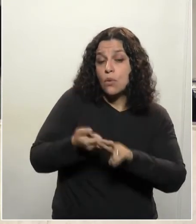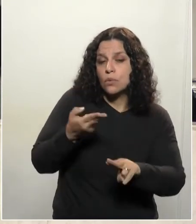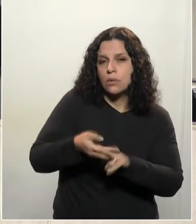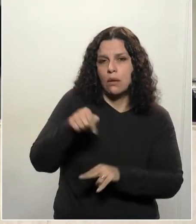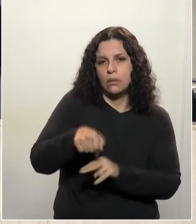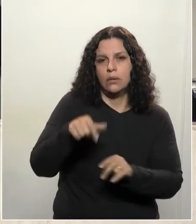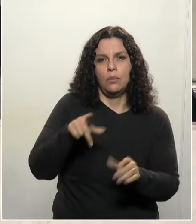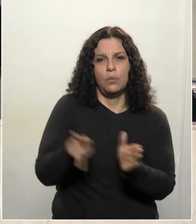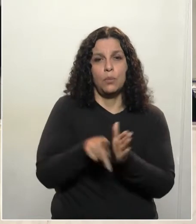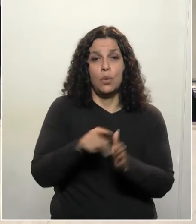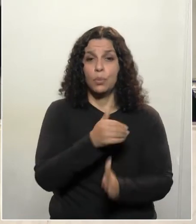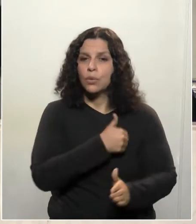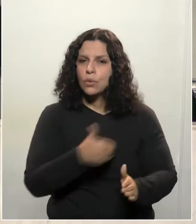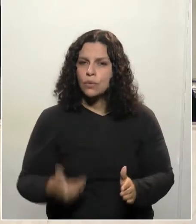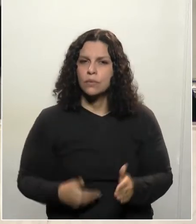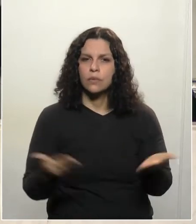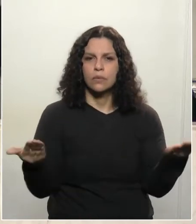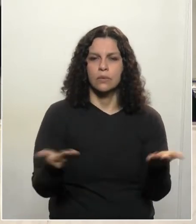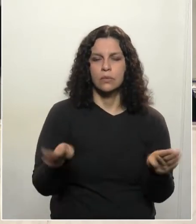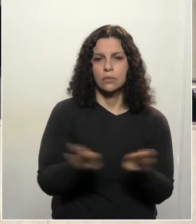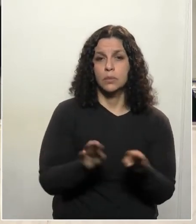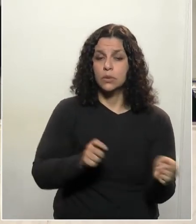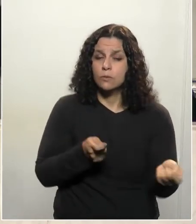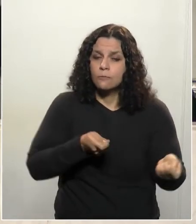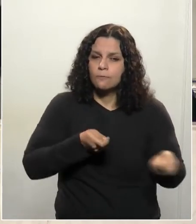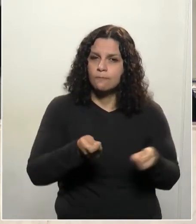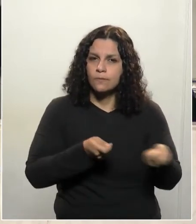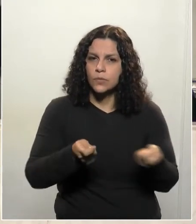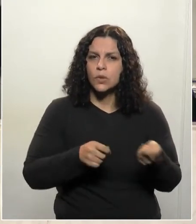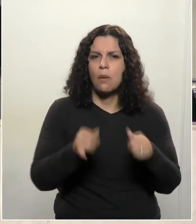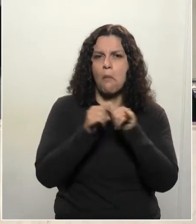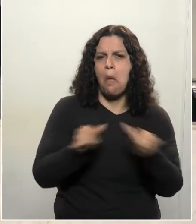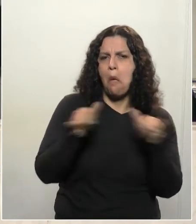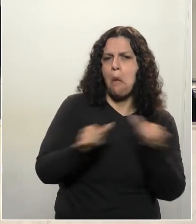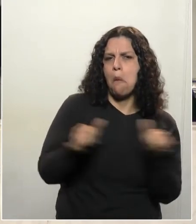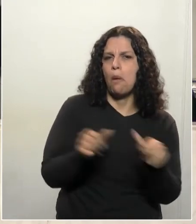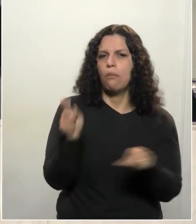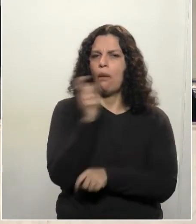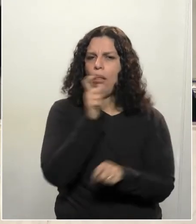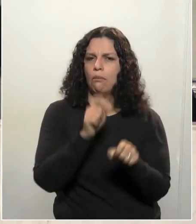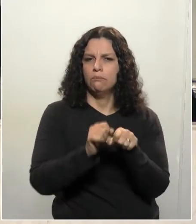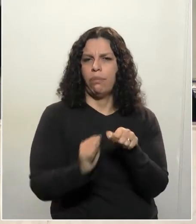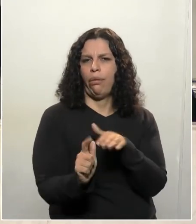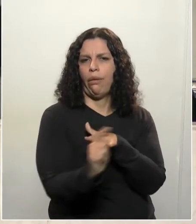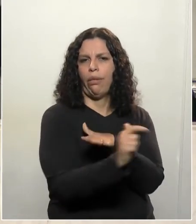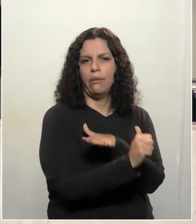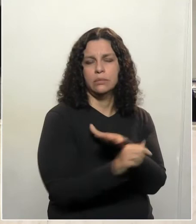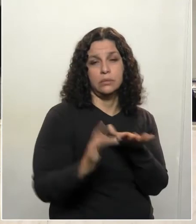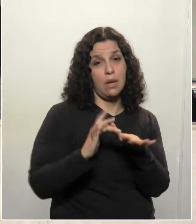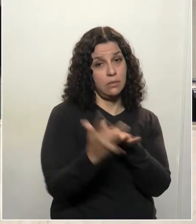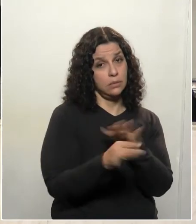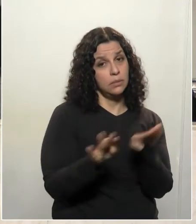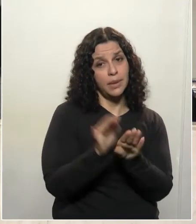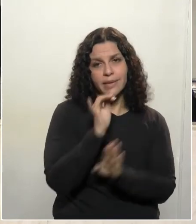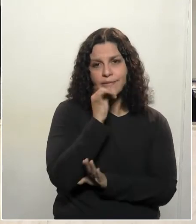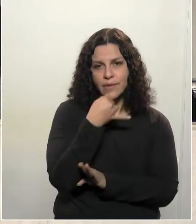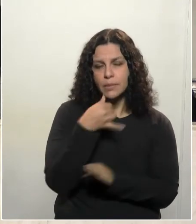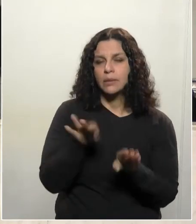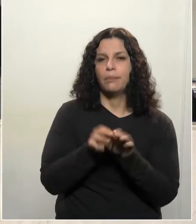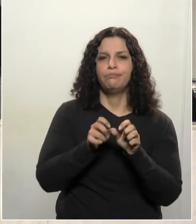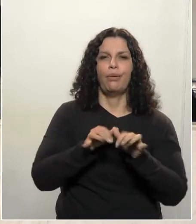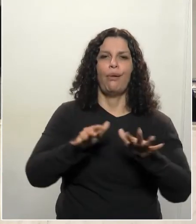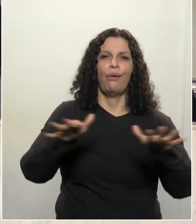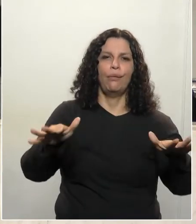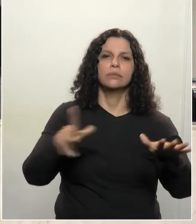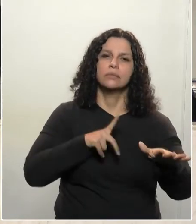ao próprio governo do controle da disseminação dessas falsas notícias que, infelizmente, proliferam